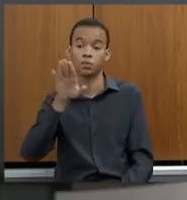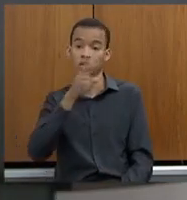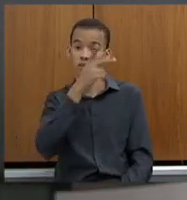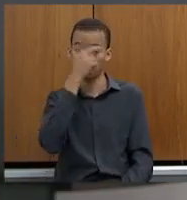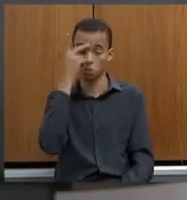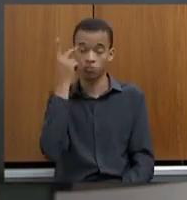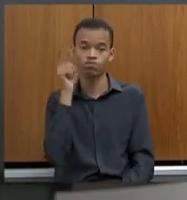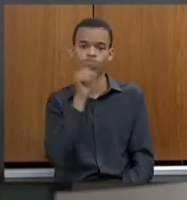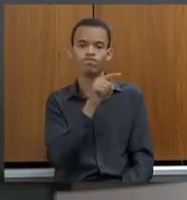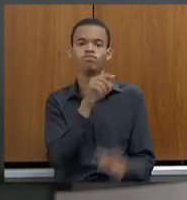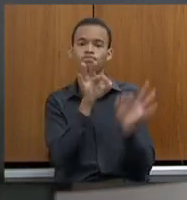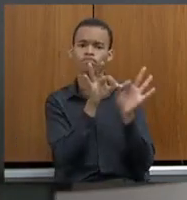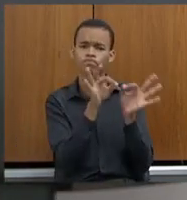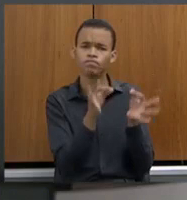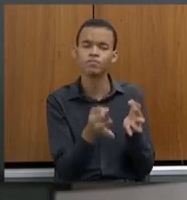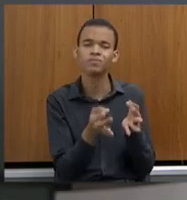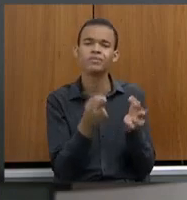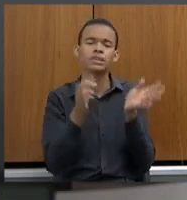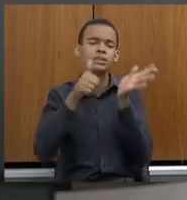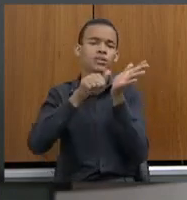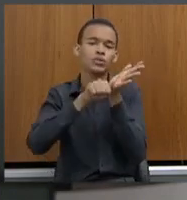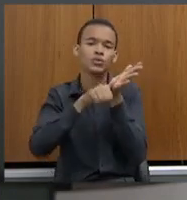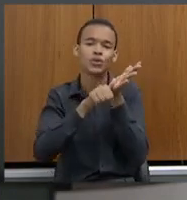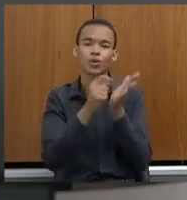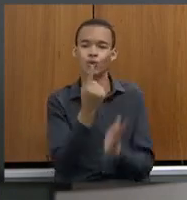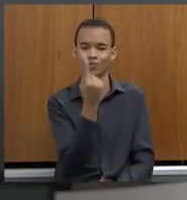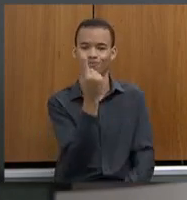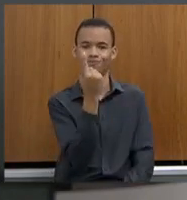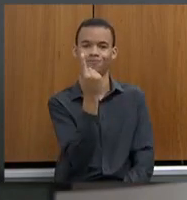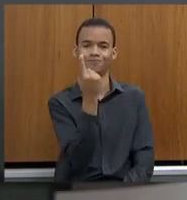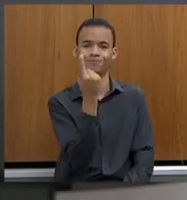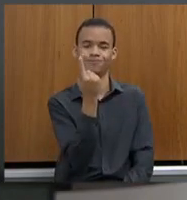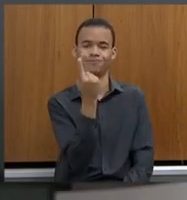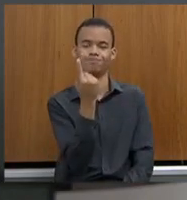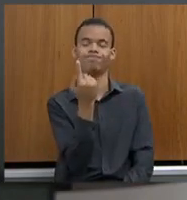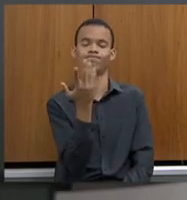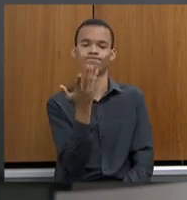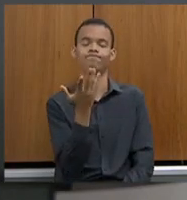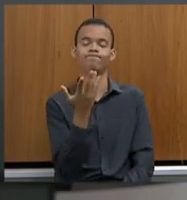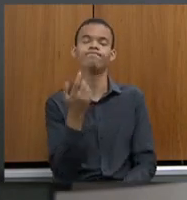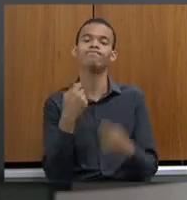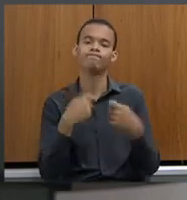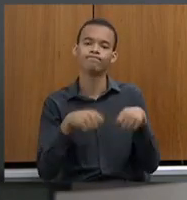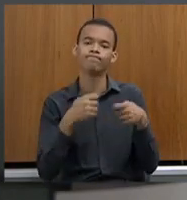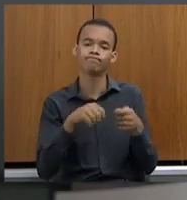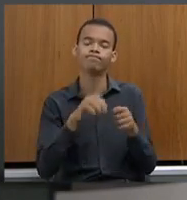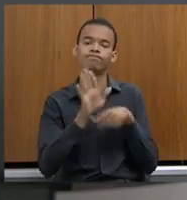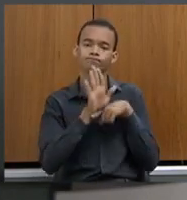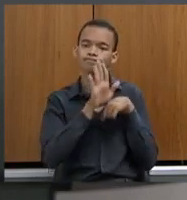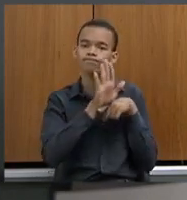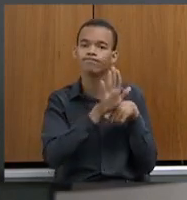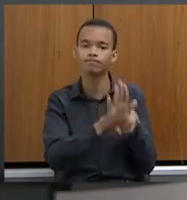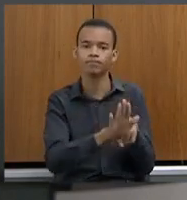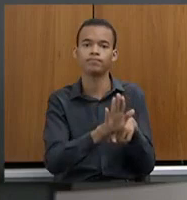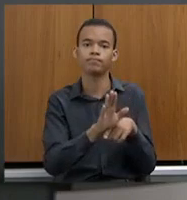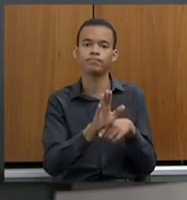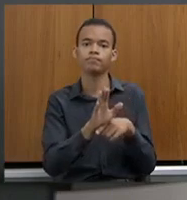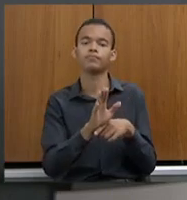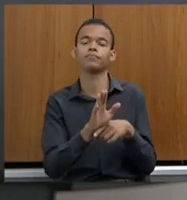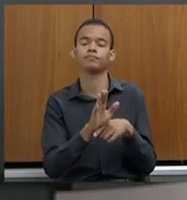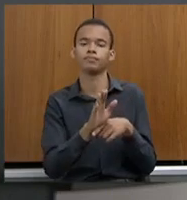carteira de identidade às vezes é praticamente um documento que ele possui. Então, isso, de certa forma, contribui